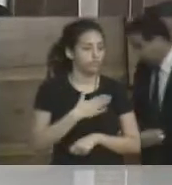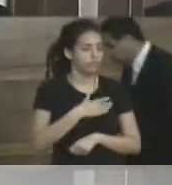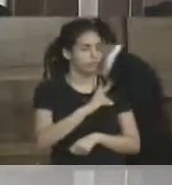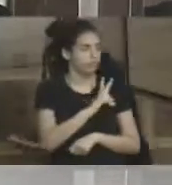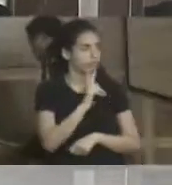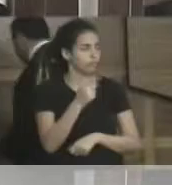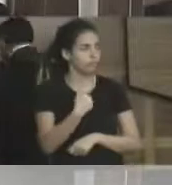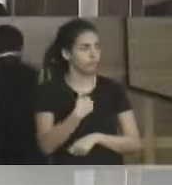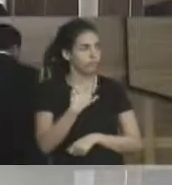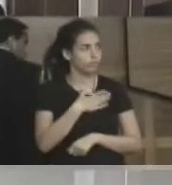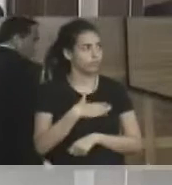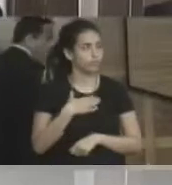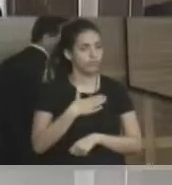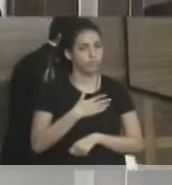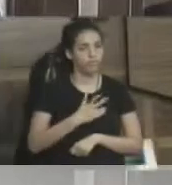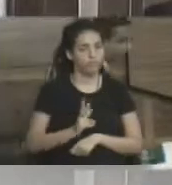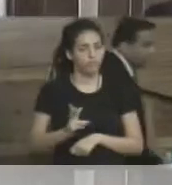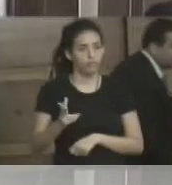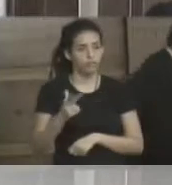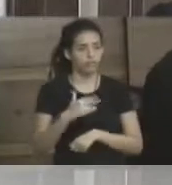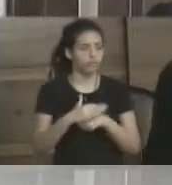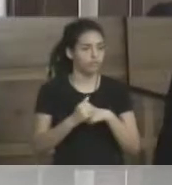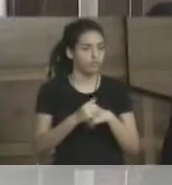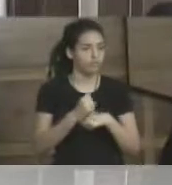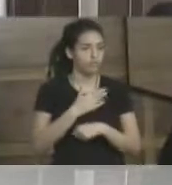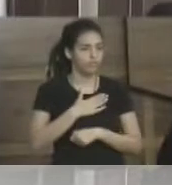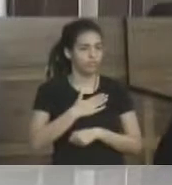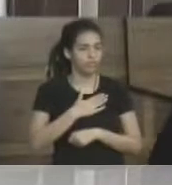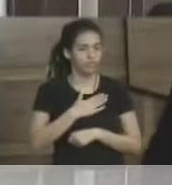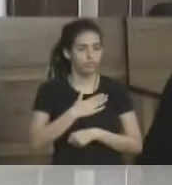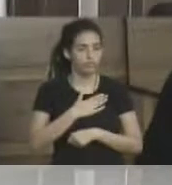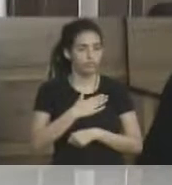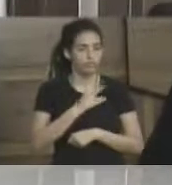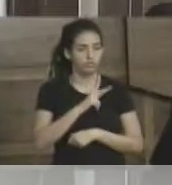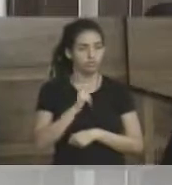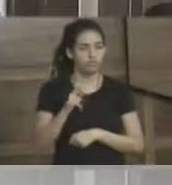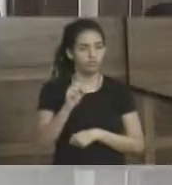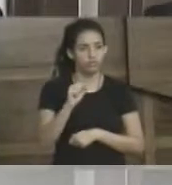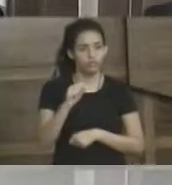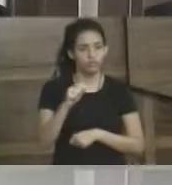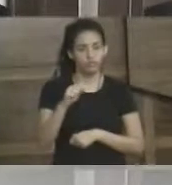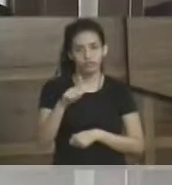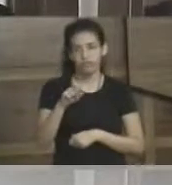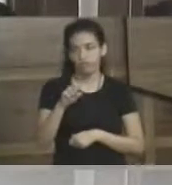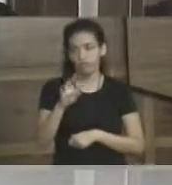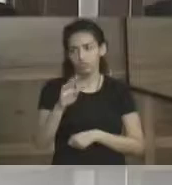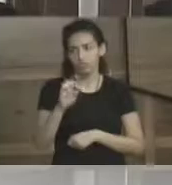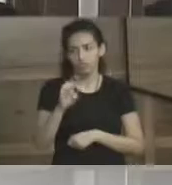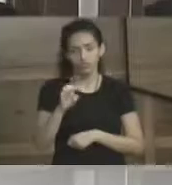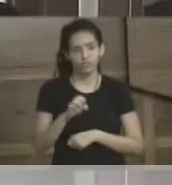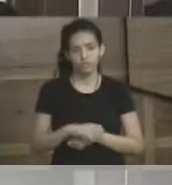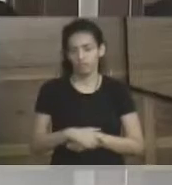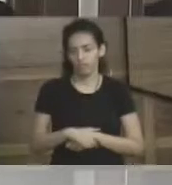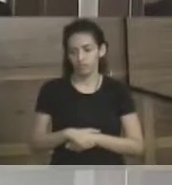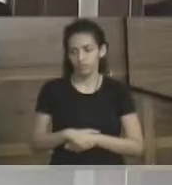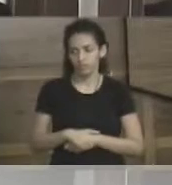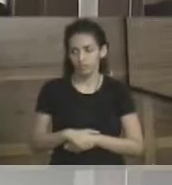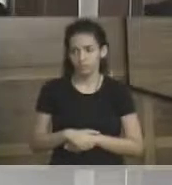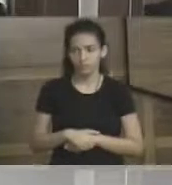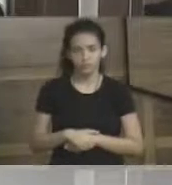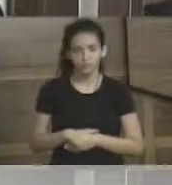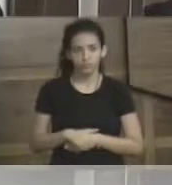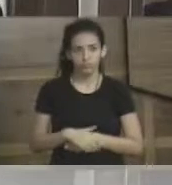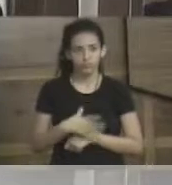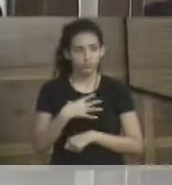que eu gosto de sempre tratar ela com muito carinho, que é a minha tia Salete, que é a filha dela, Alice, é